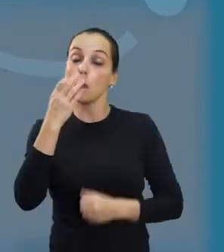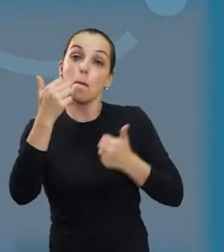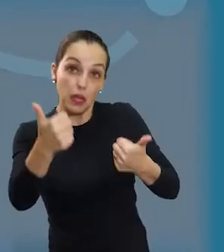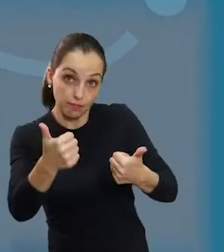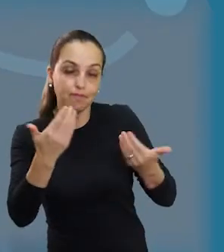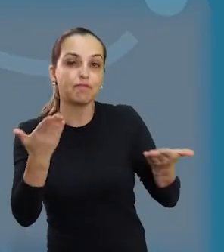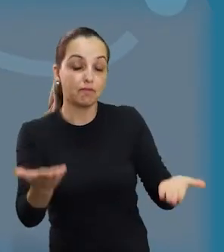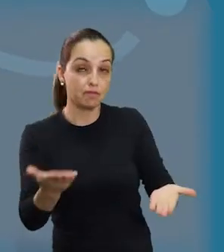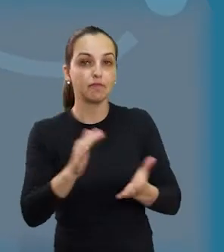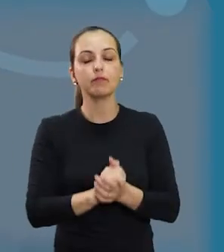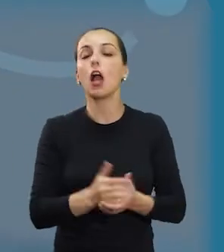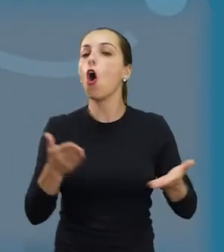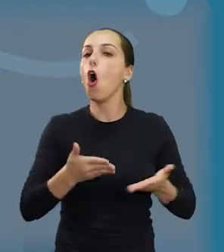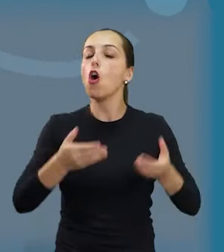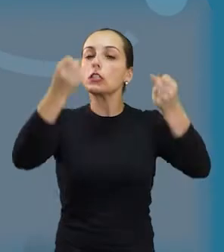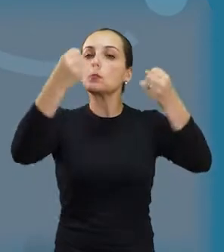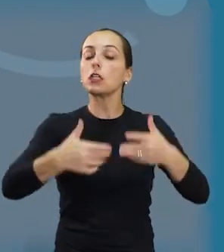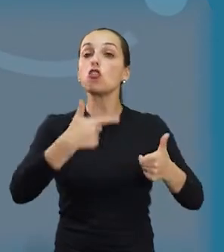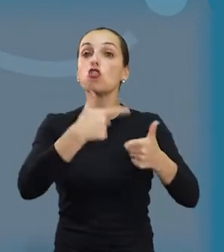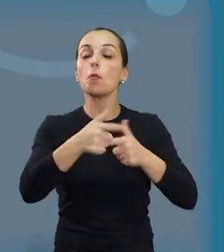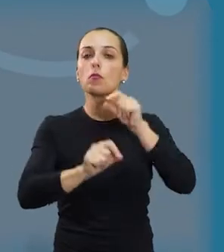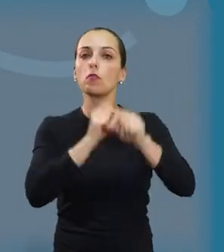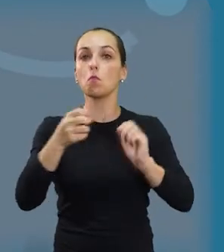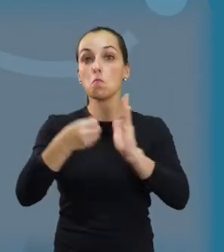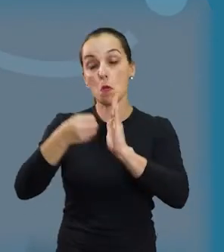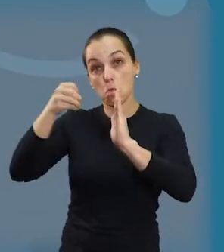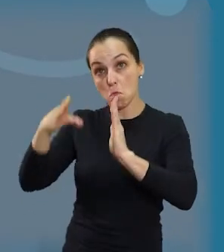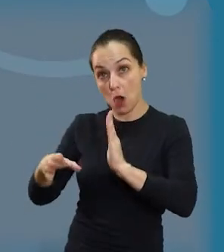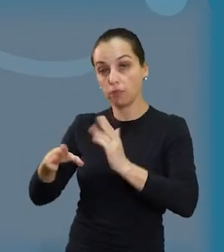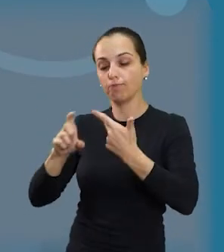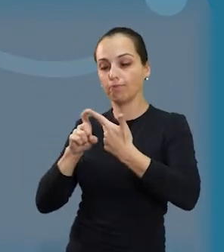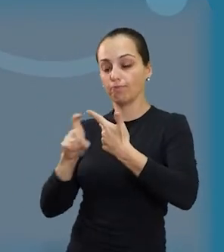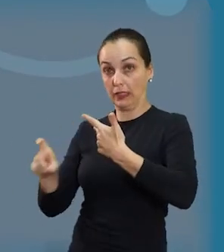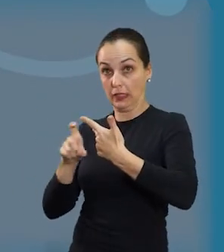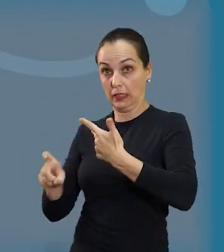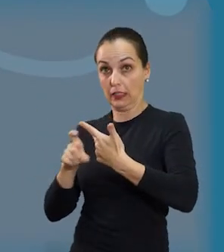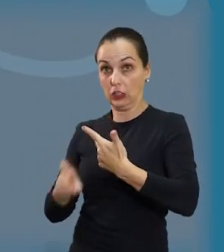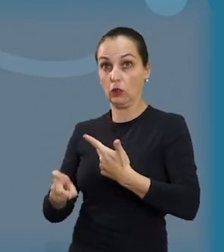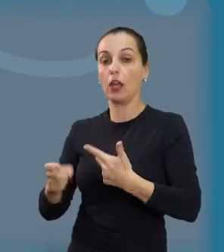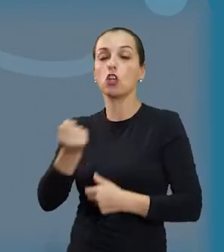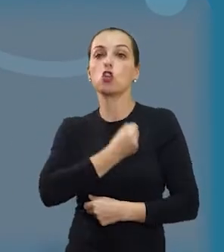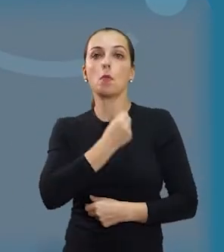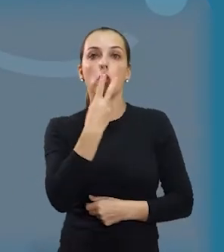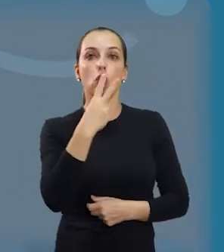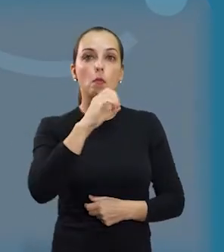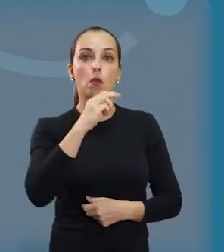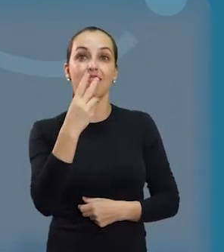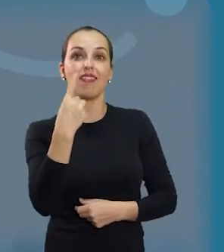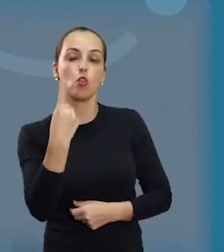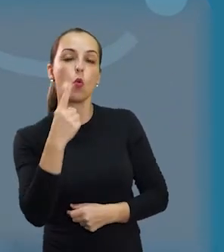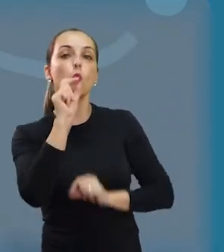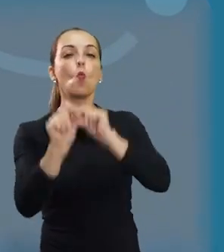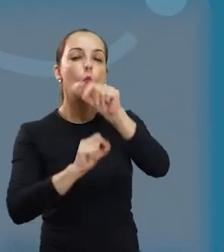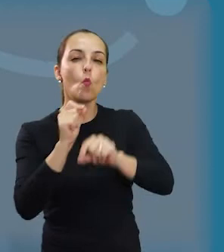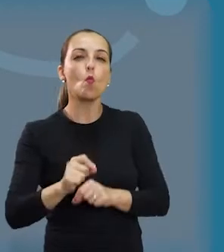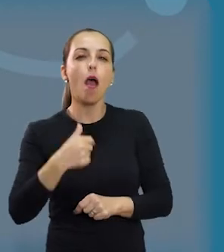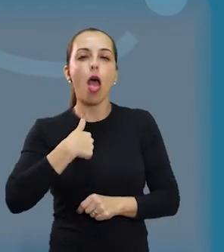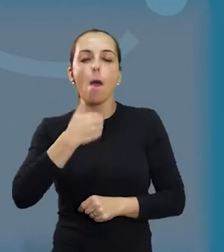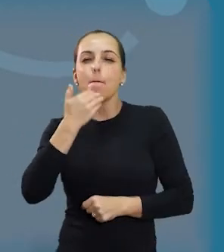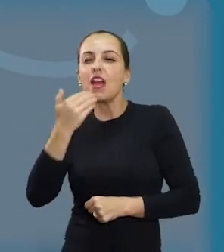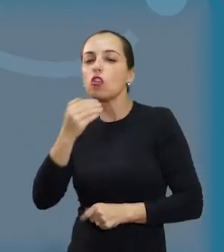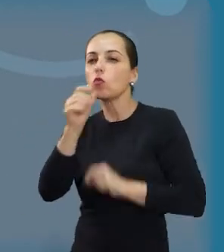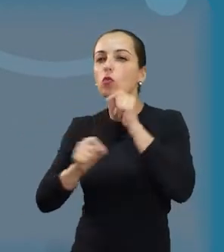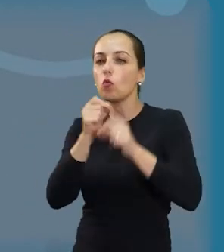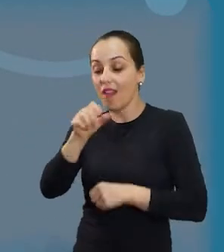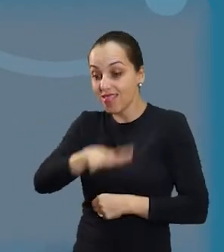Olá, tudo bem? Hoje vou falar para vocês sobre a indicação que fizemos ao Executivo de número 2031, onde